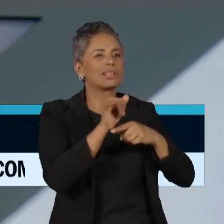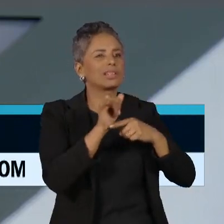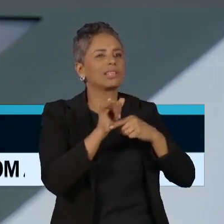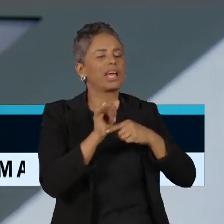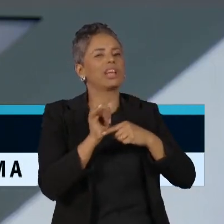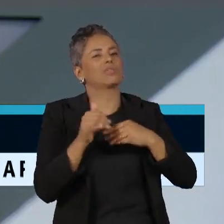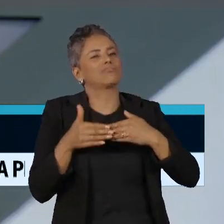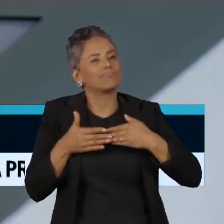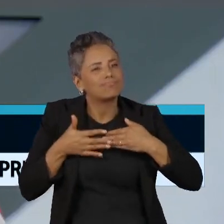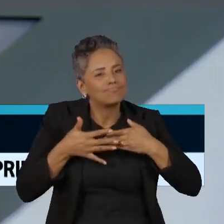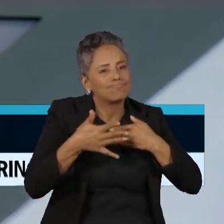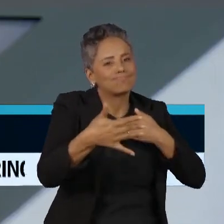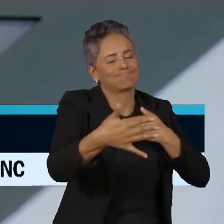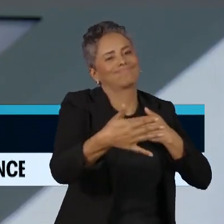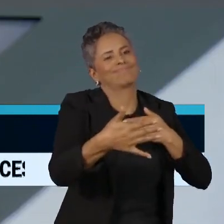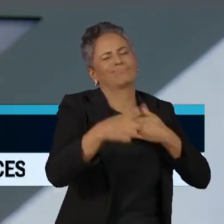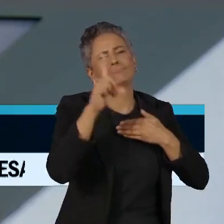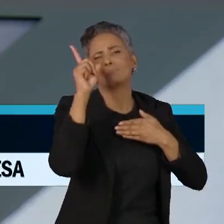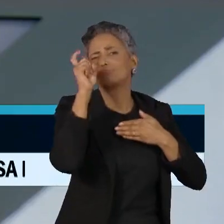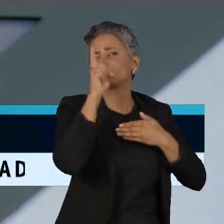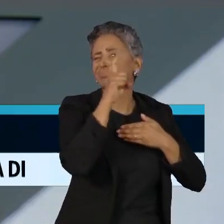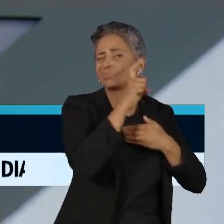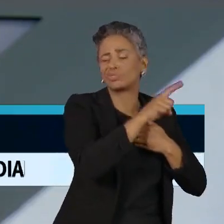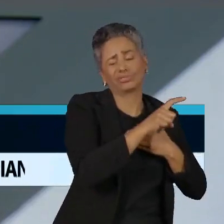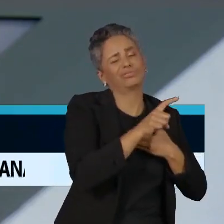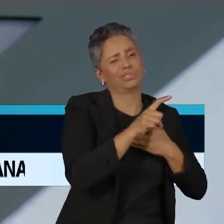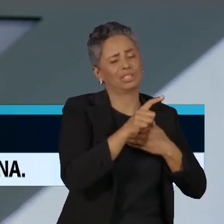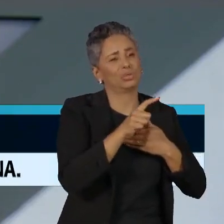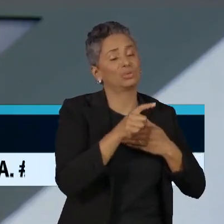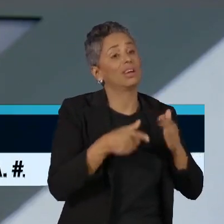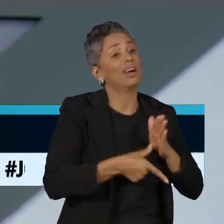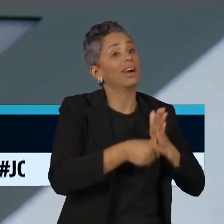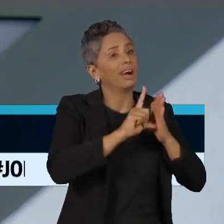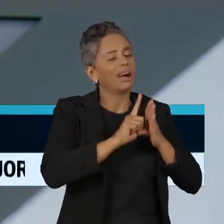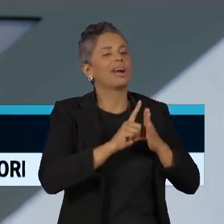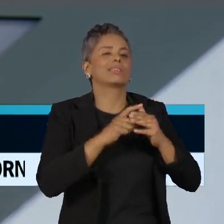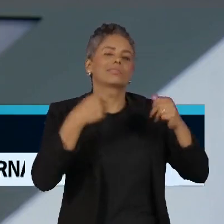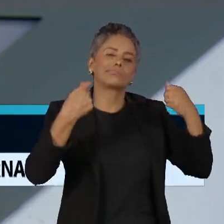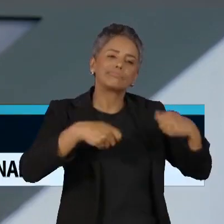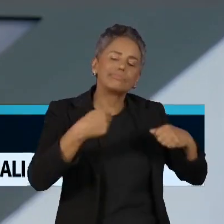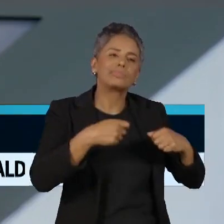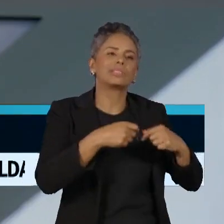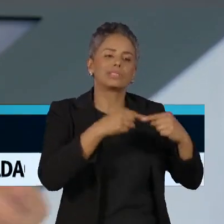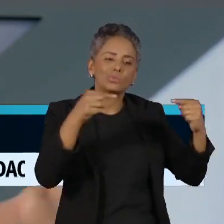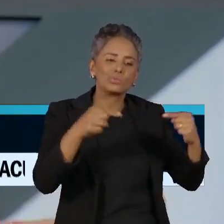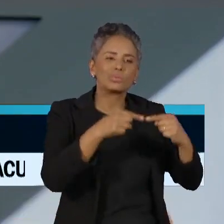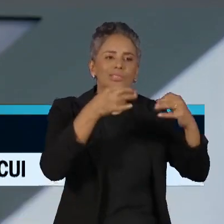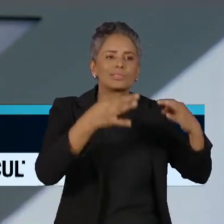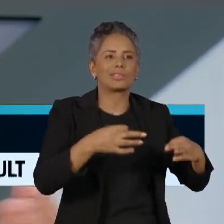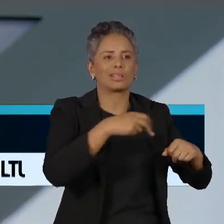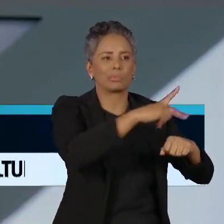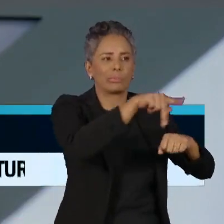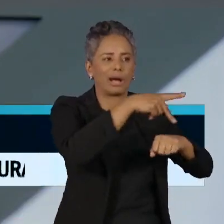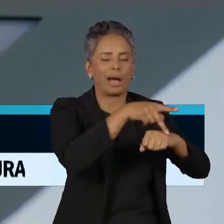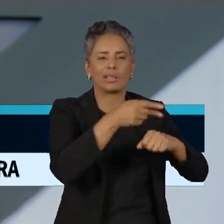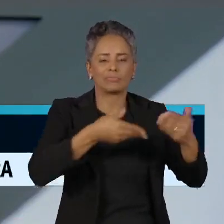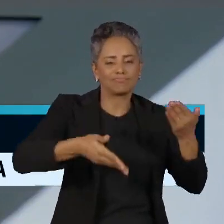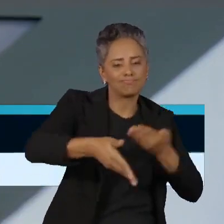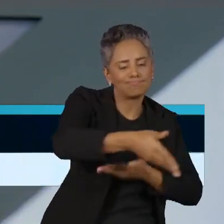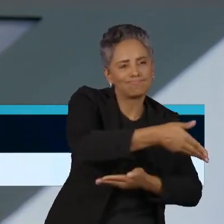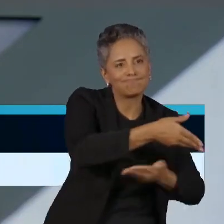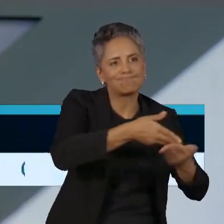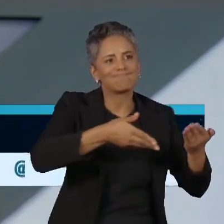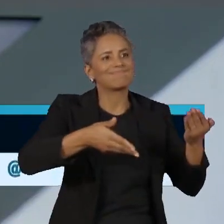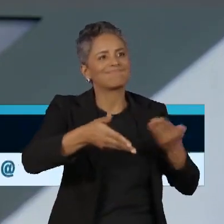dificulta. A gente sempre começa novamente um relacionamento com esses países e perde o que foi construído depois.